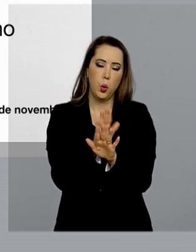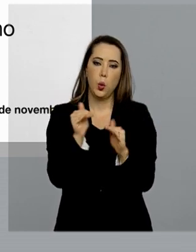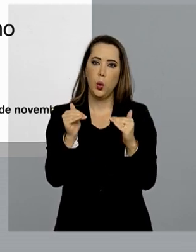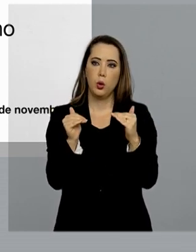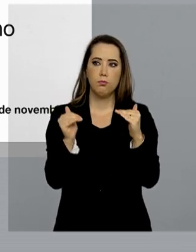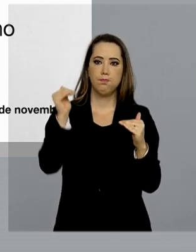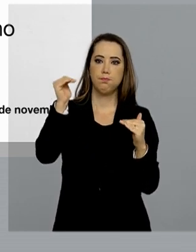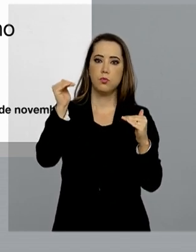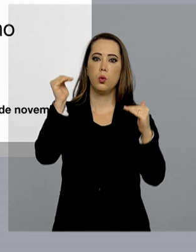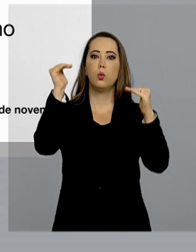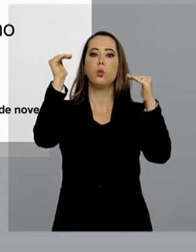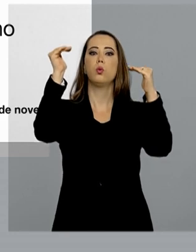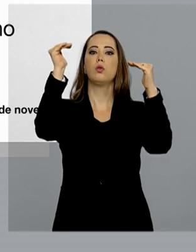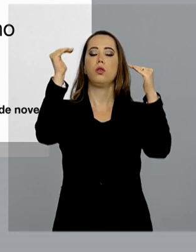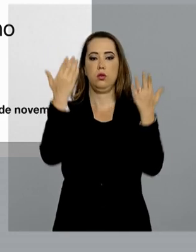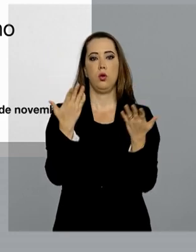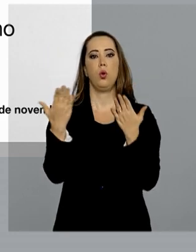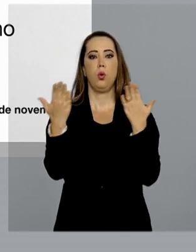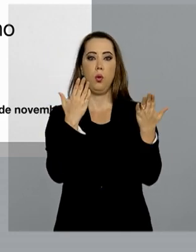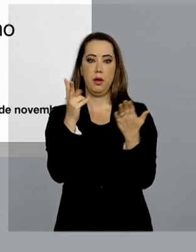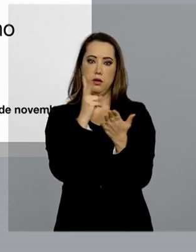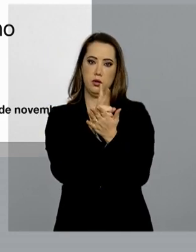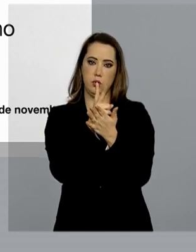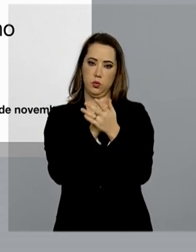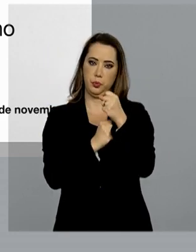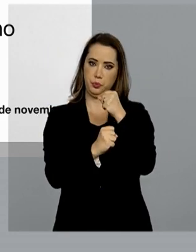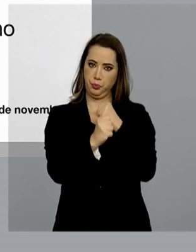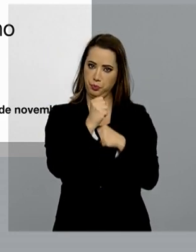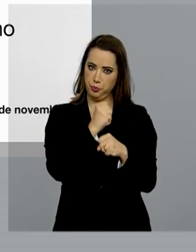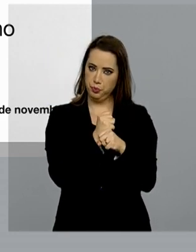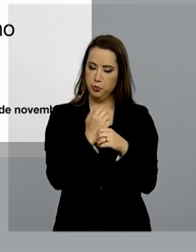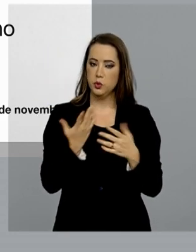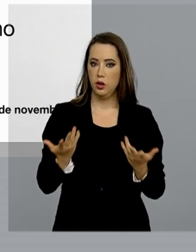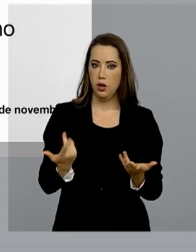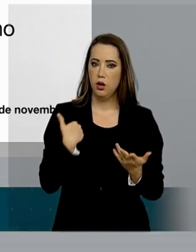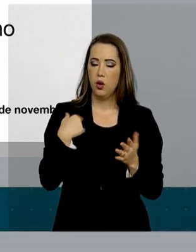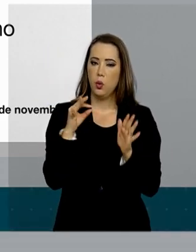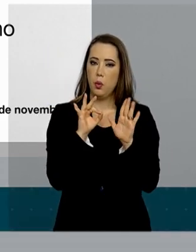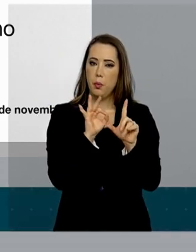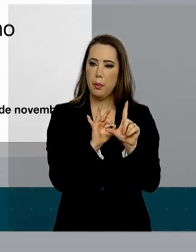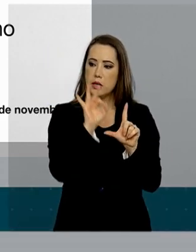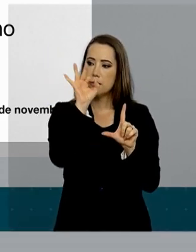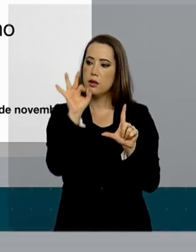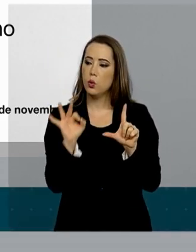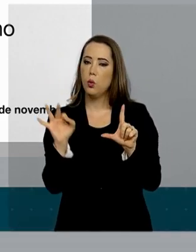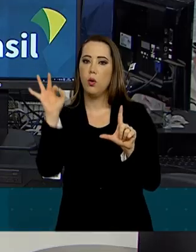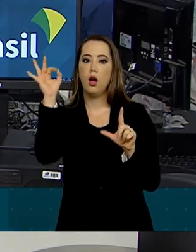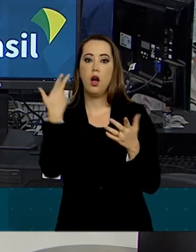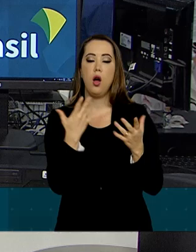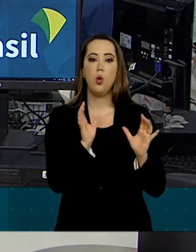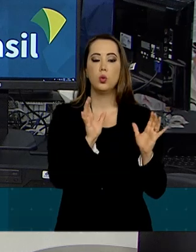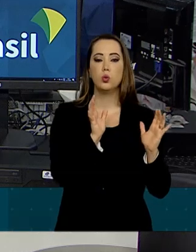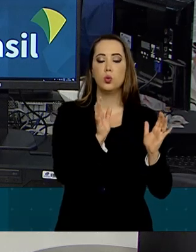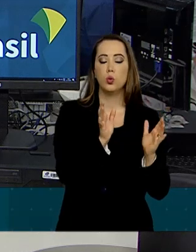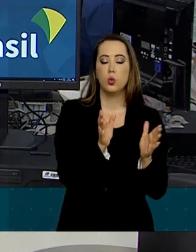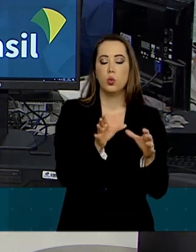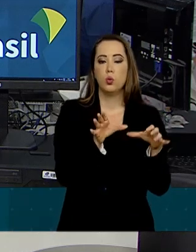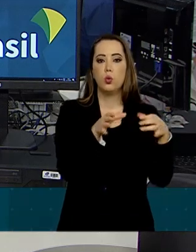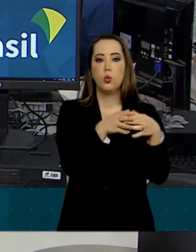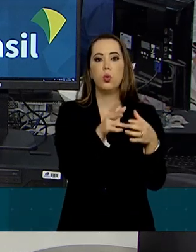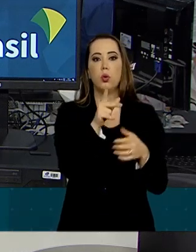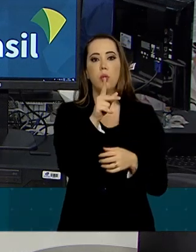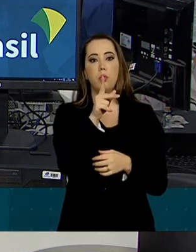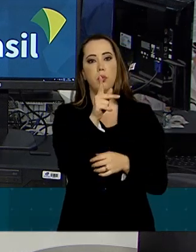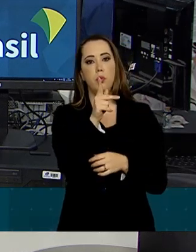de 2019, em relação ao mesmo período de 2018. O índice que mede o grau de concentração de renda per capita do